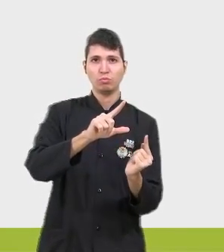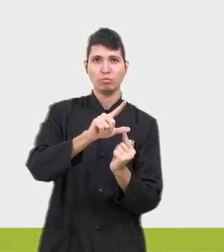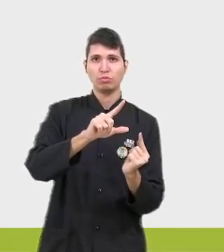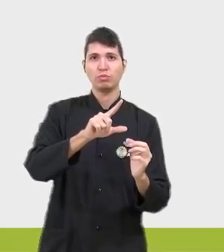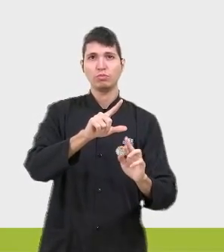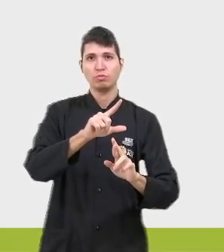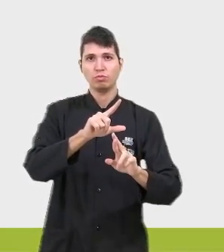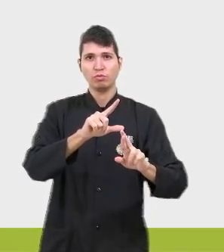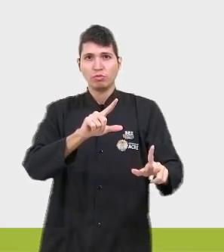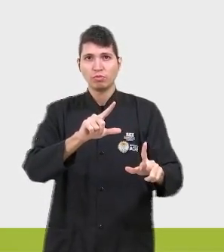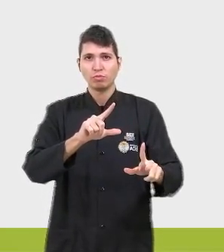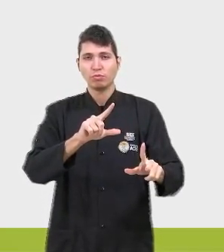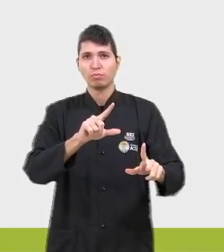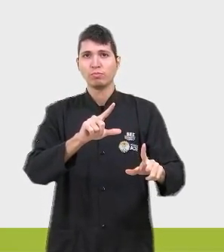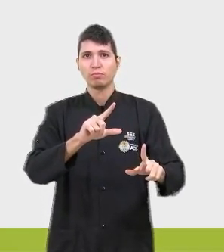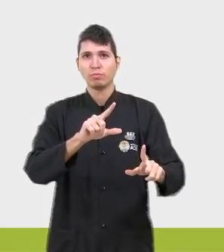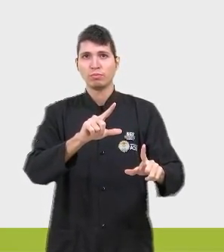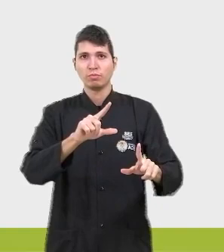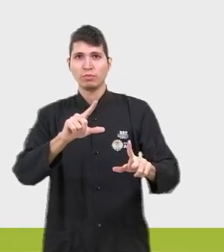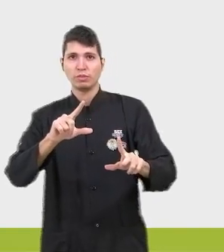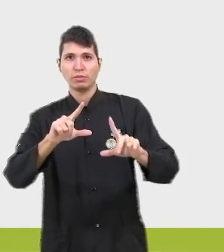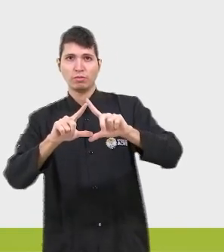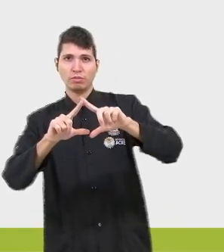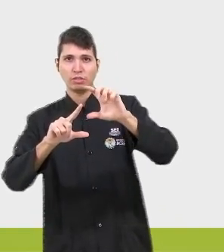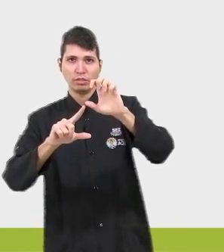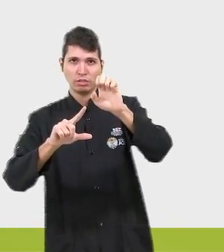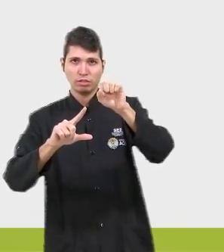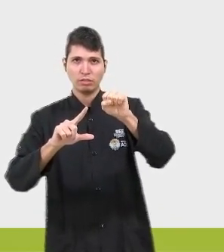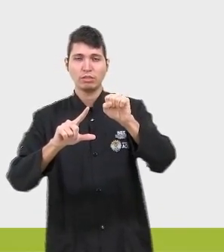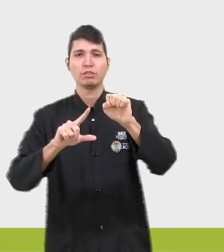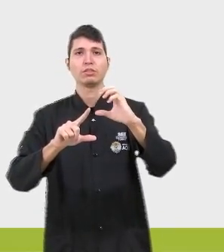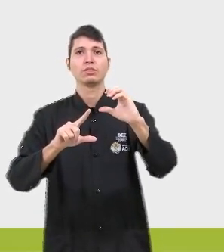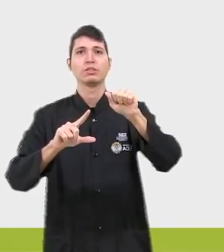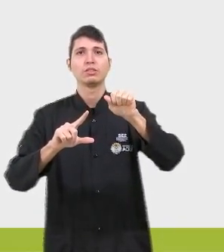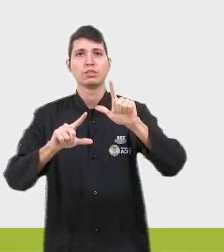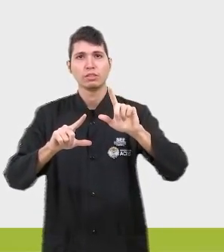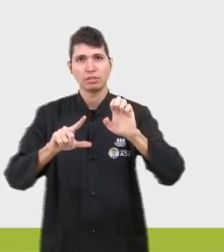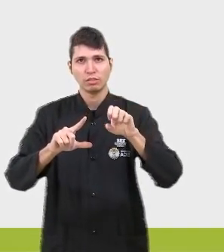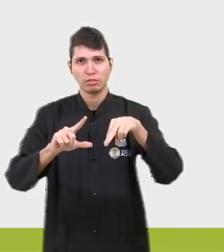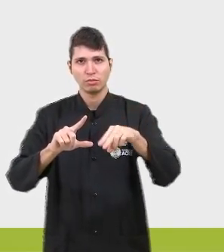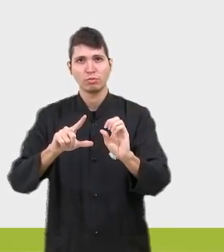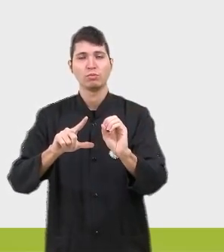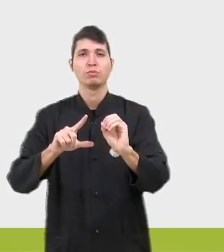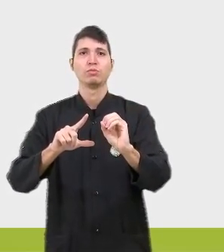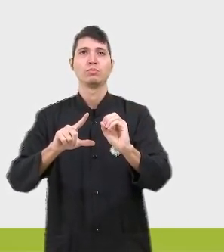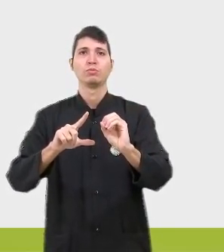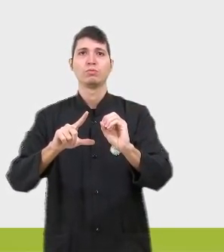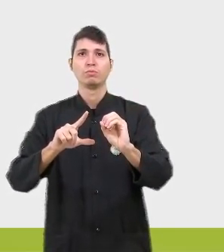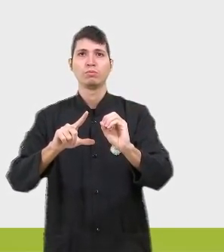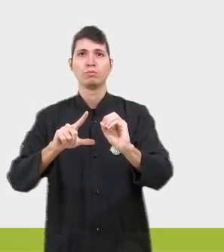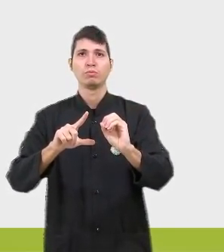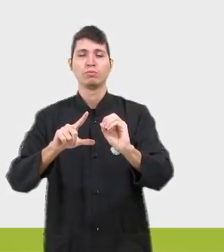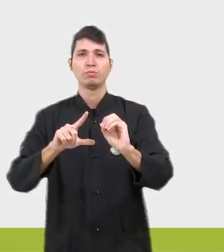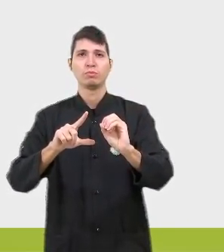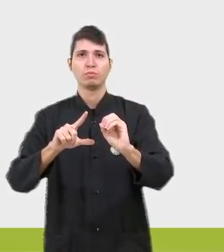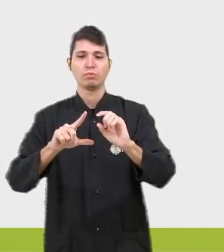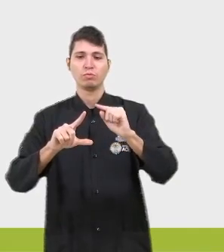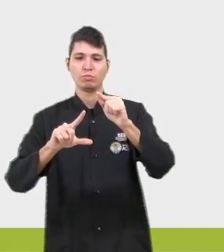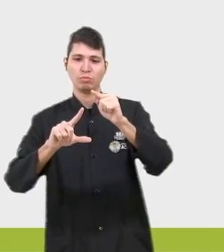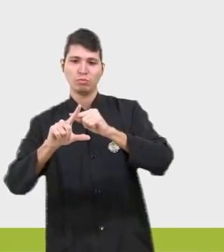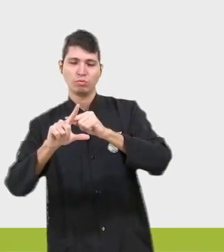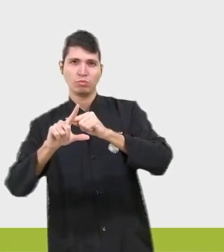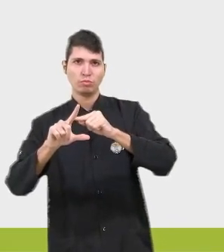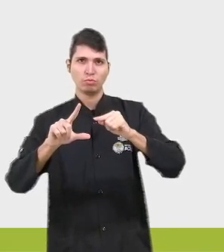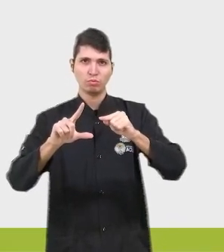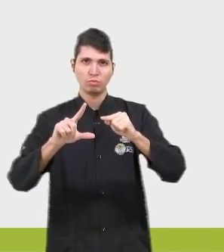E nós temos o triângulo escaleno. Esse nome é bem estranho aí, né? Diferentão do outro. Escaleno são todos os lados